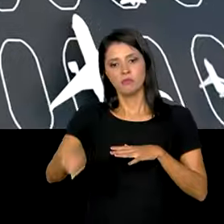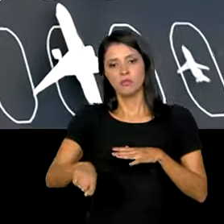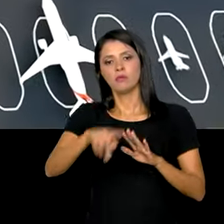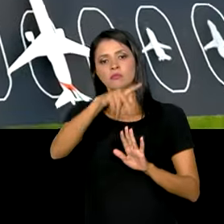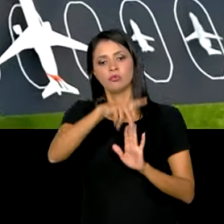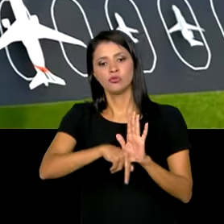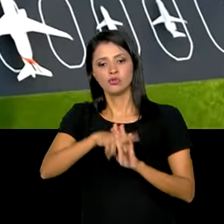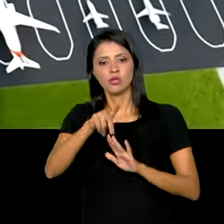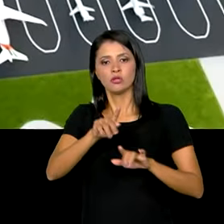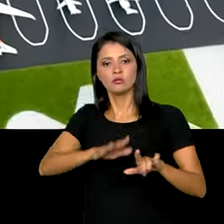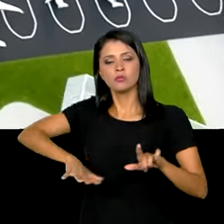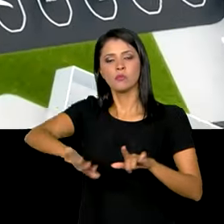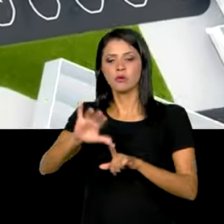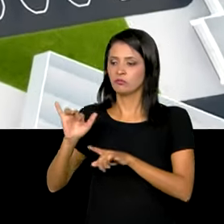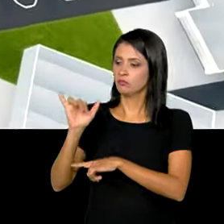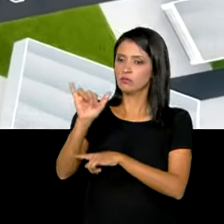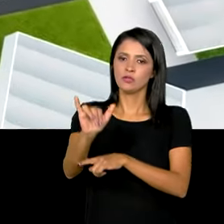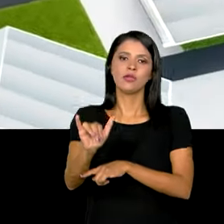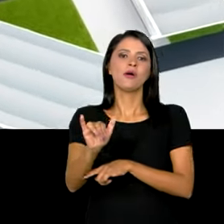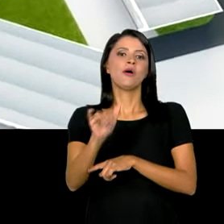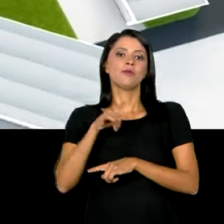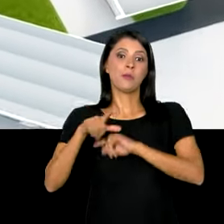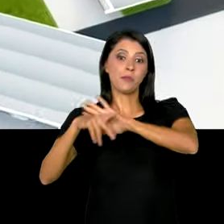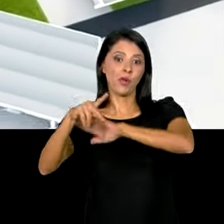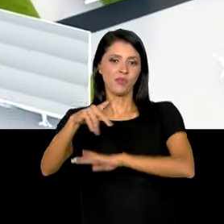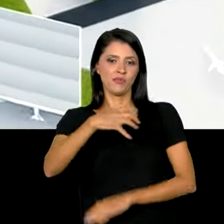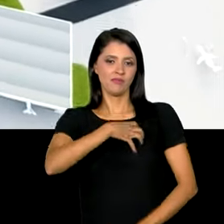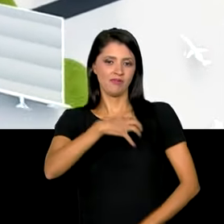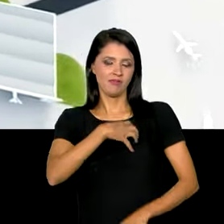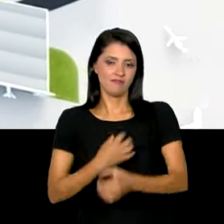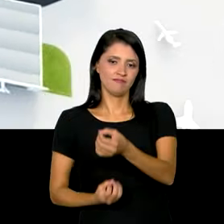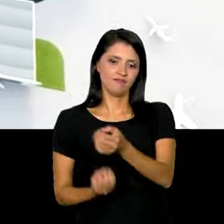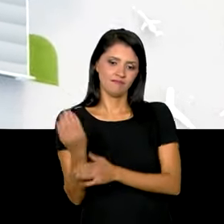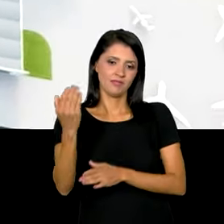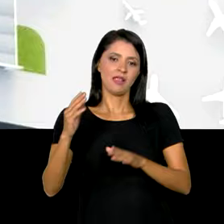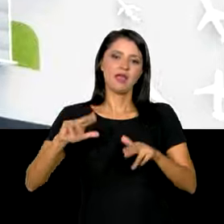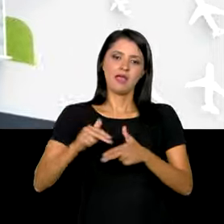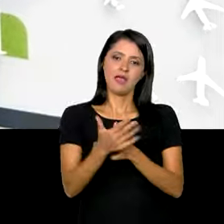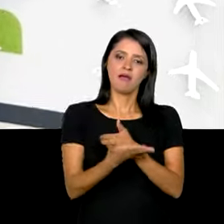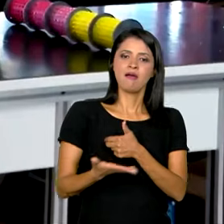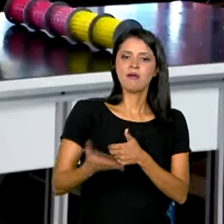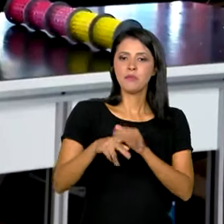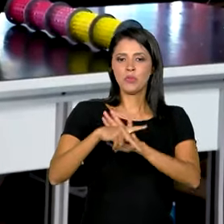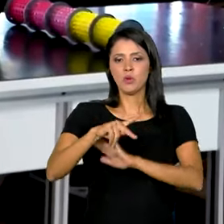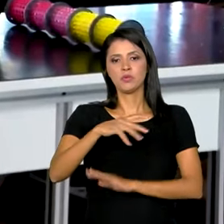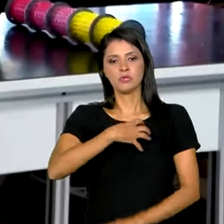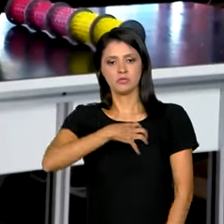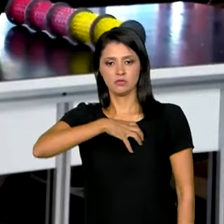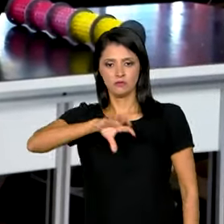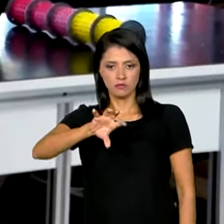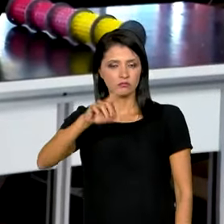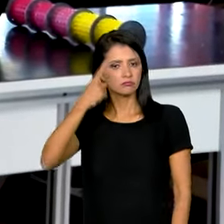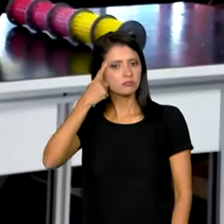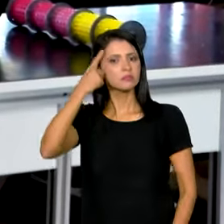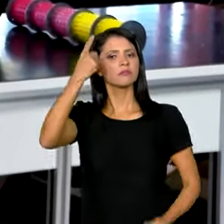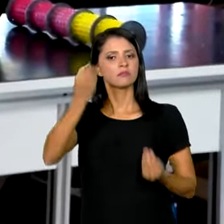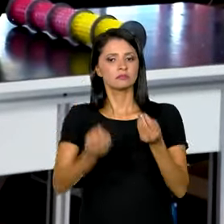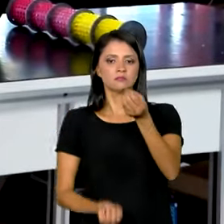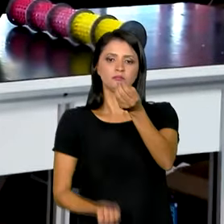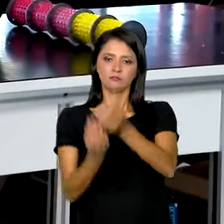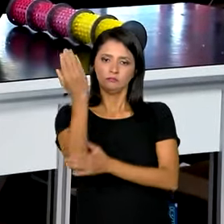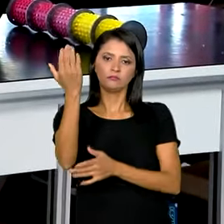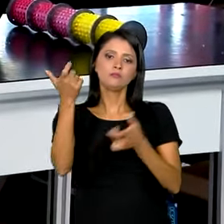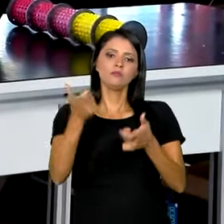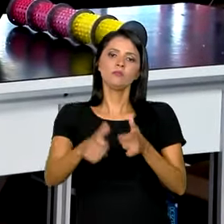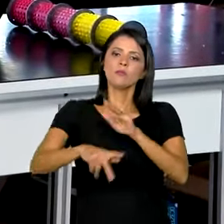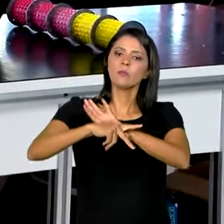Tecnológico Aeroespacial da Bahia, a ser instalado na Base Aérea de Salvador. A ideia é criar um ambiente